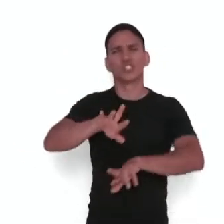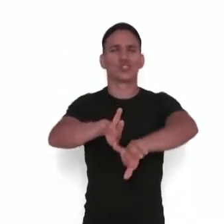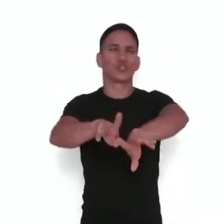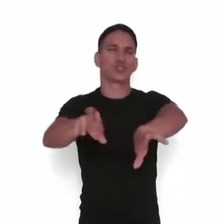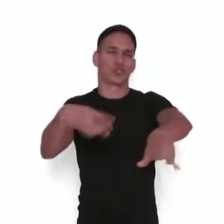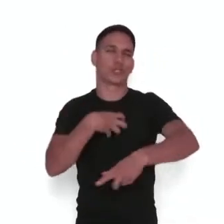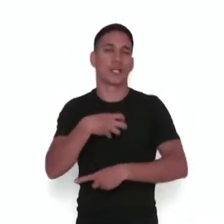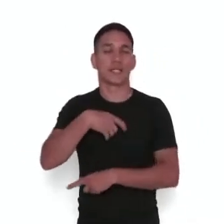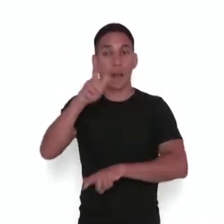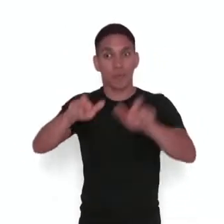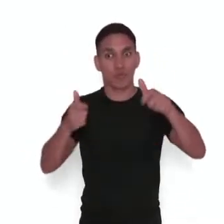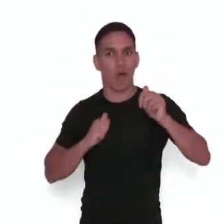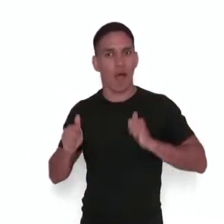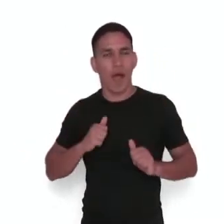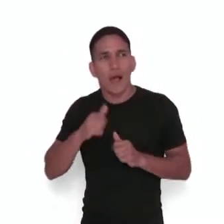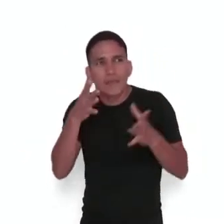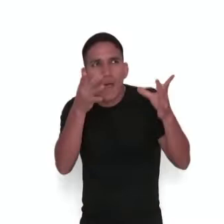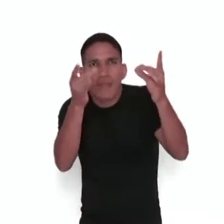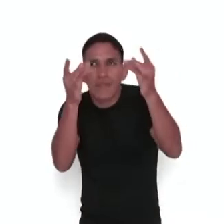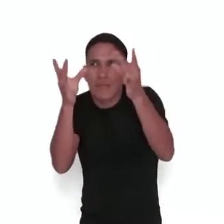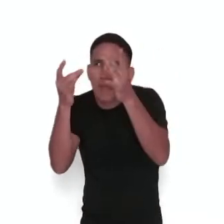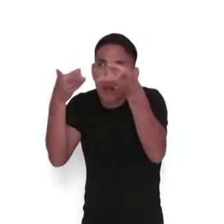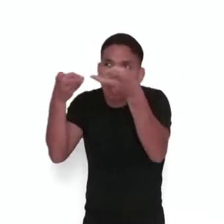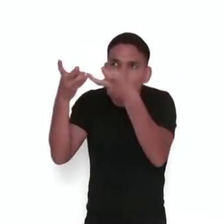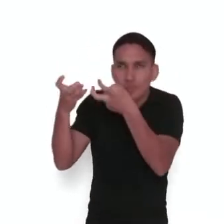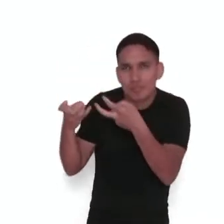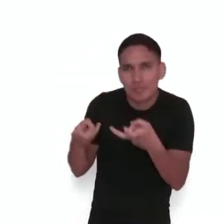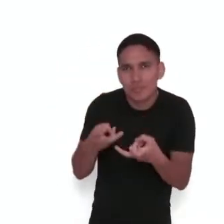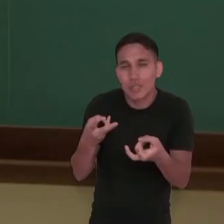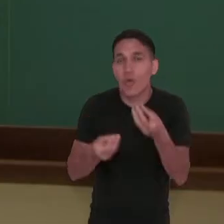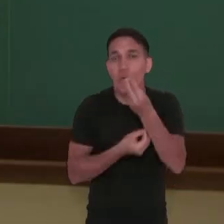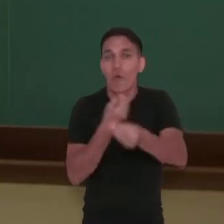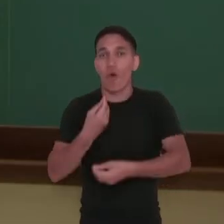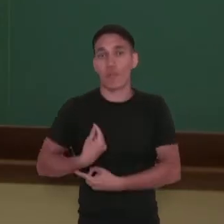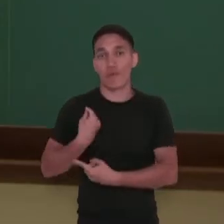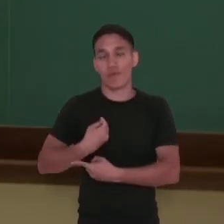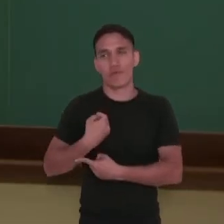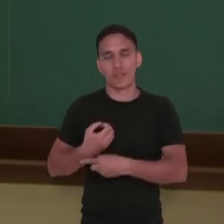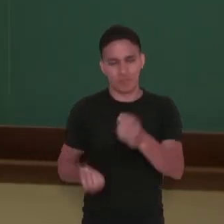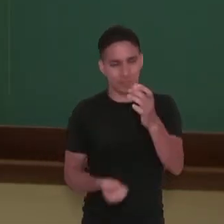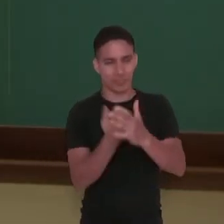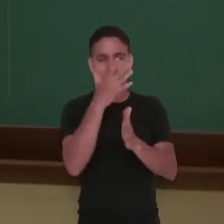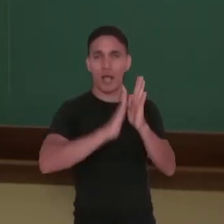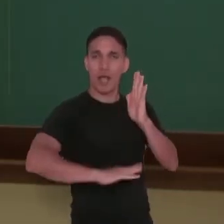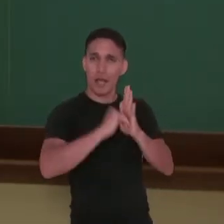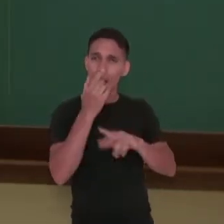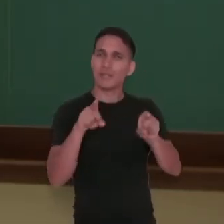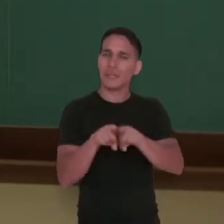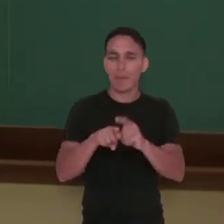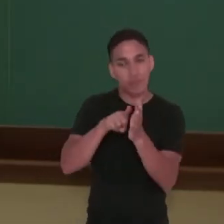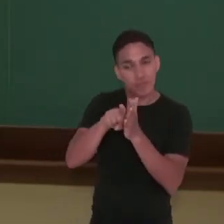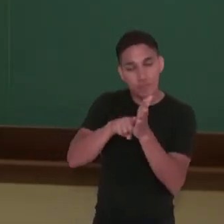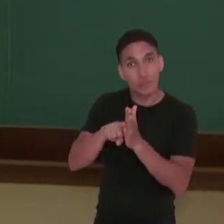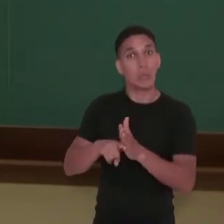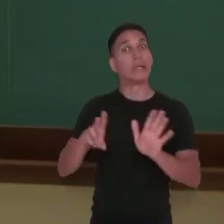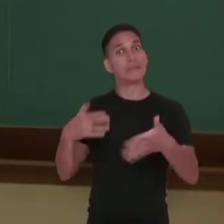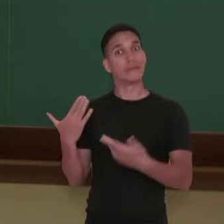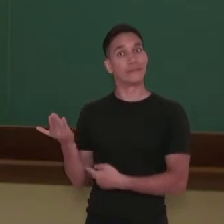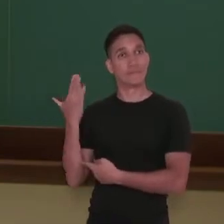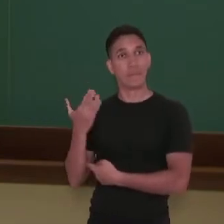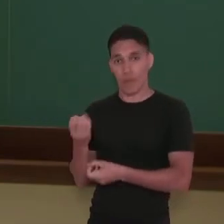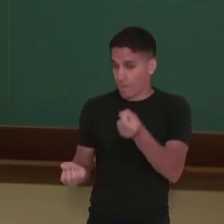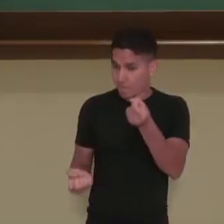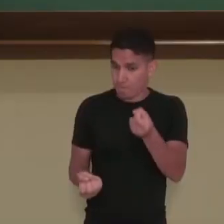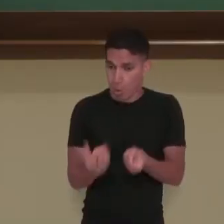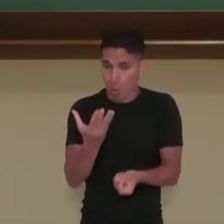artista presta muita atenção nas luzes que estão em nossa vida e criam a arte a partir de suas observações e pesquisas. O fogo foi a primeira